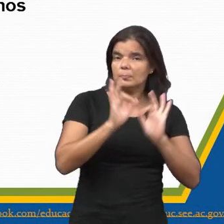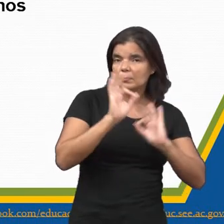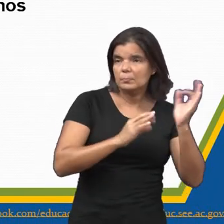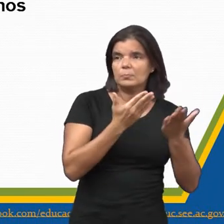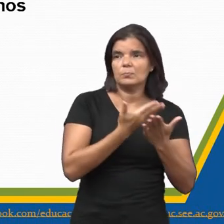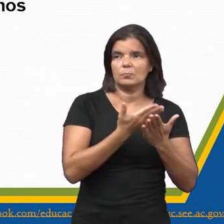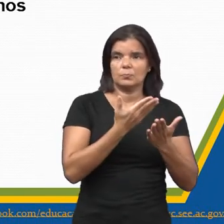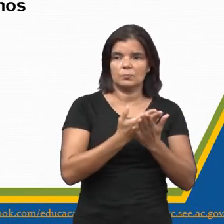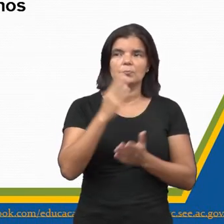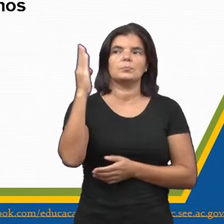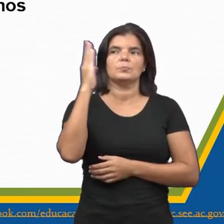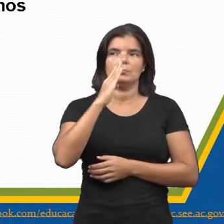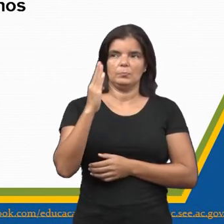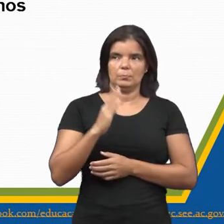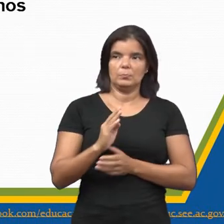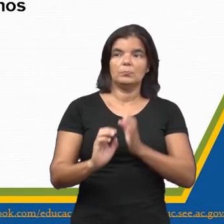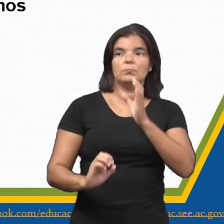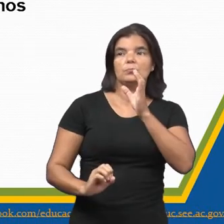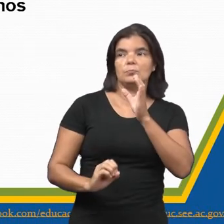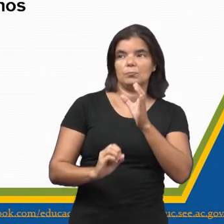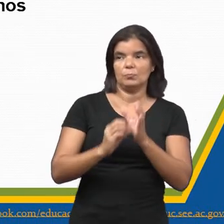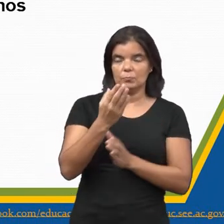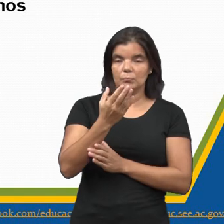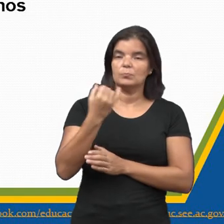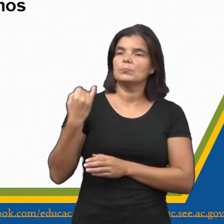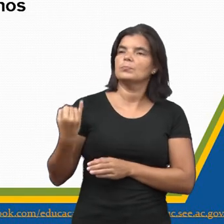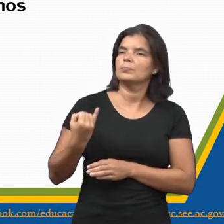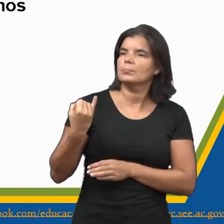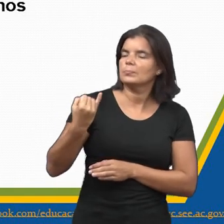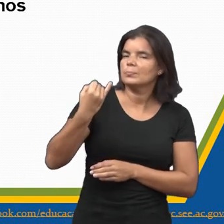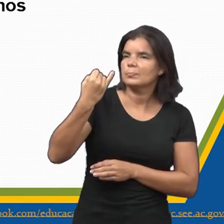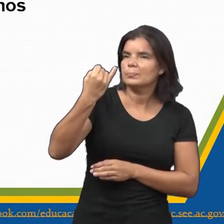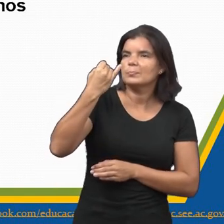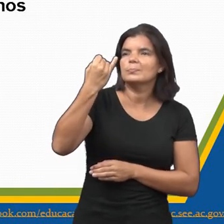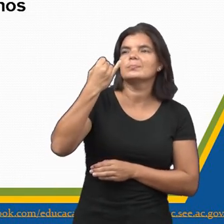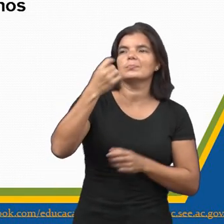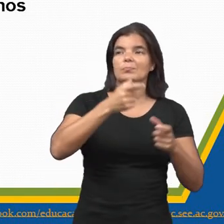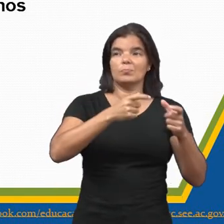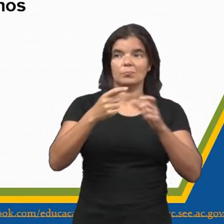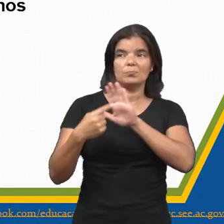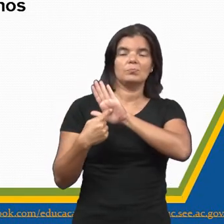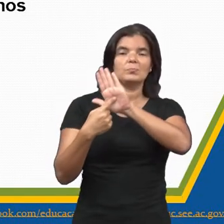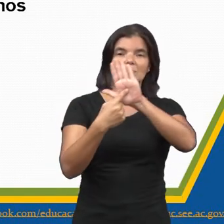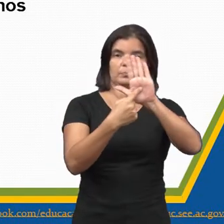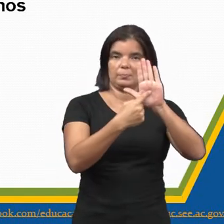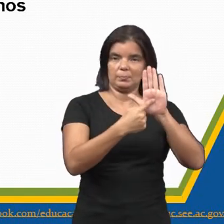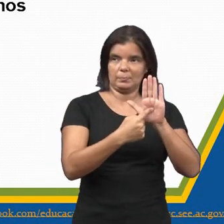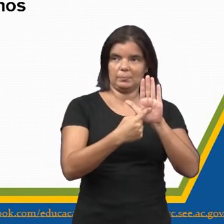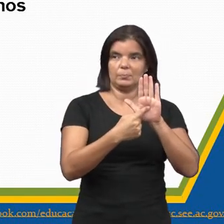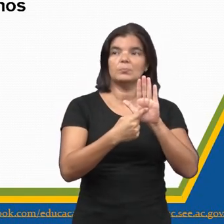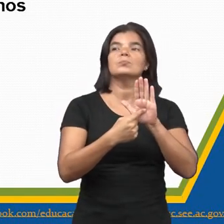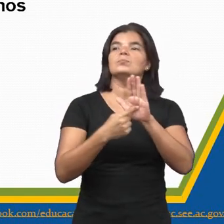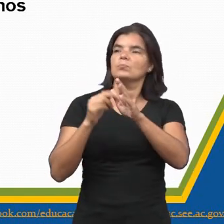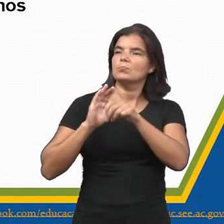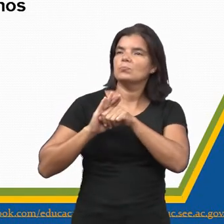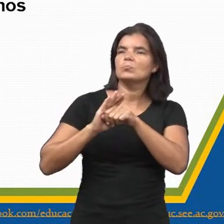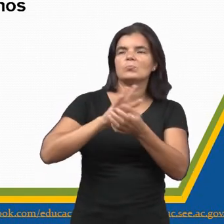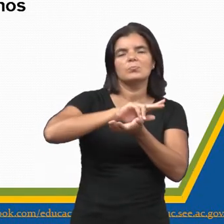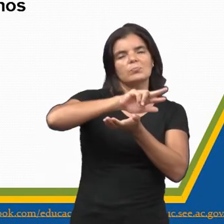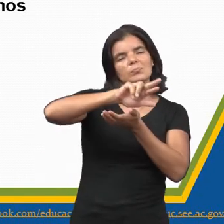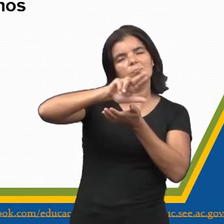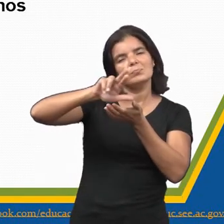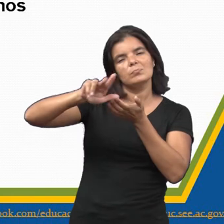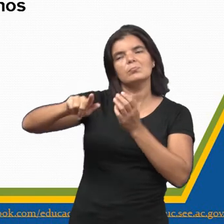organização dos estudantes no Brasil deu origem a um importante órgão de representação que